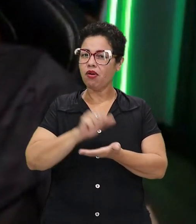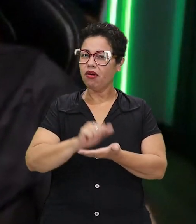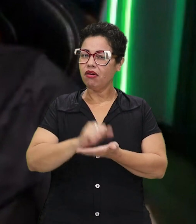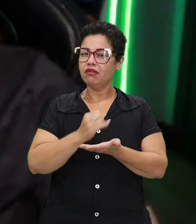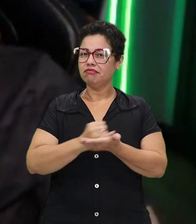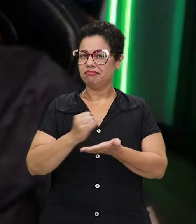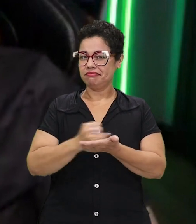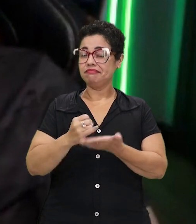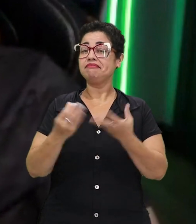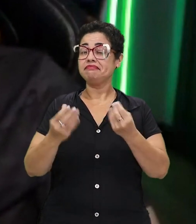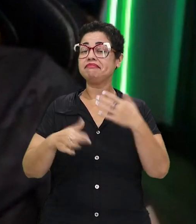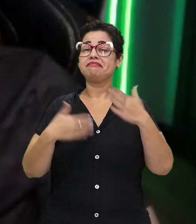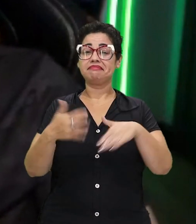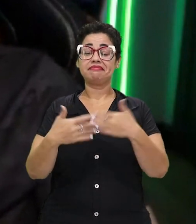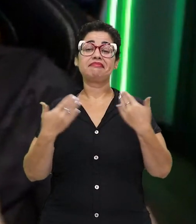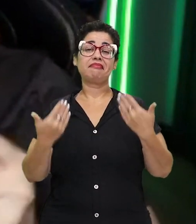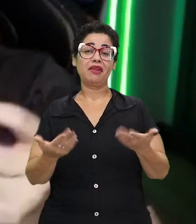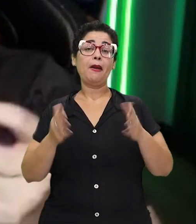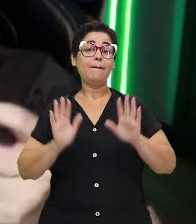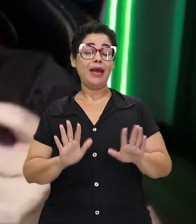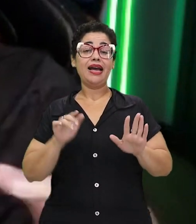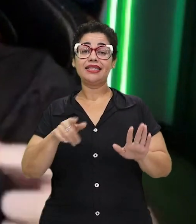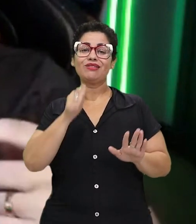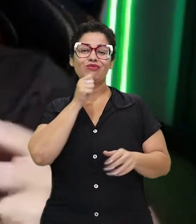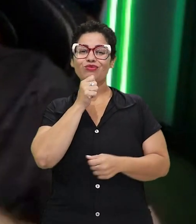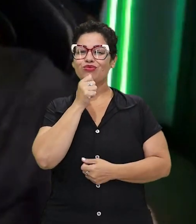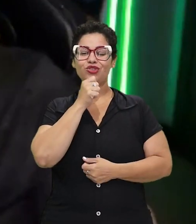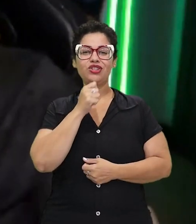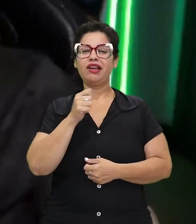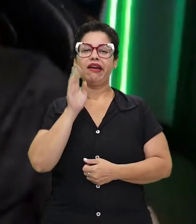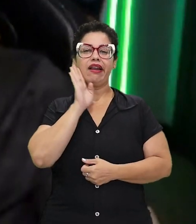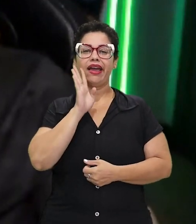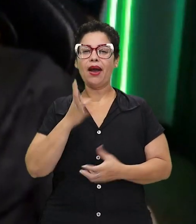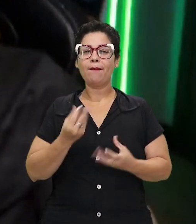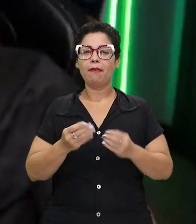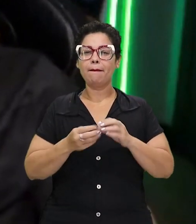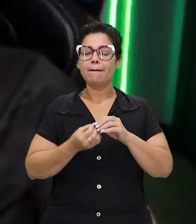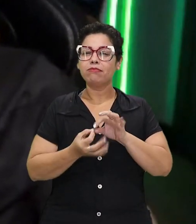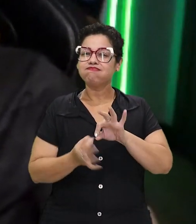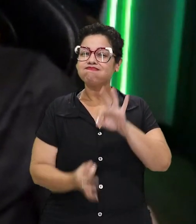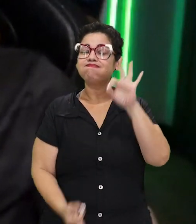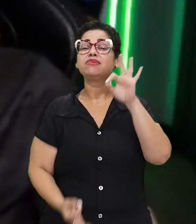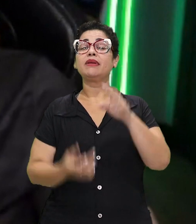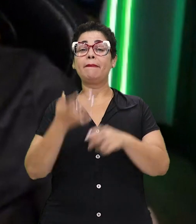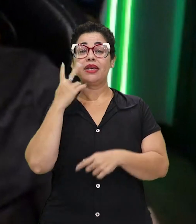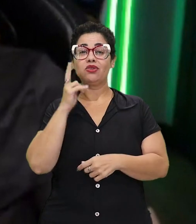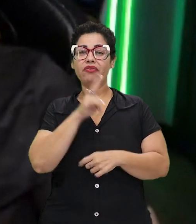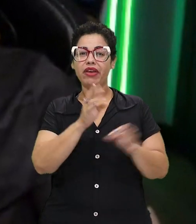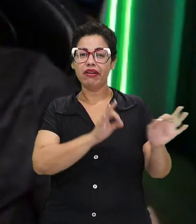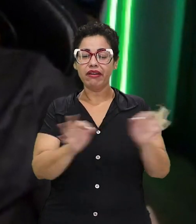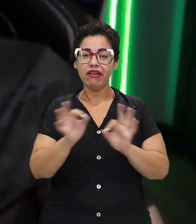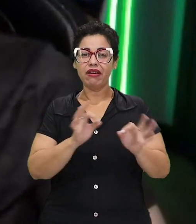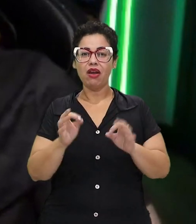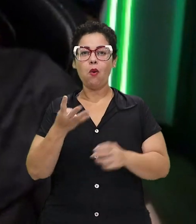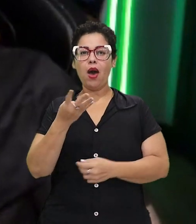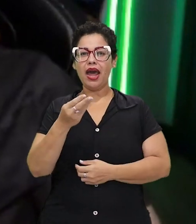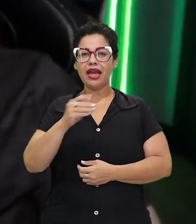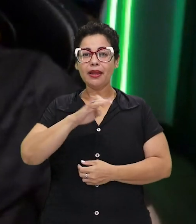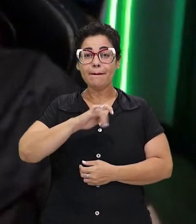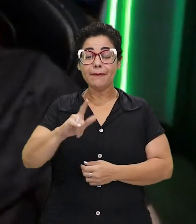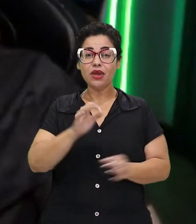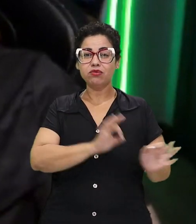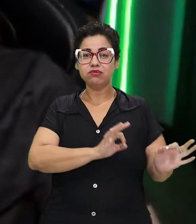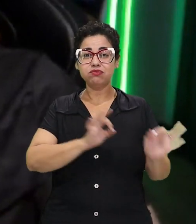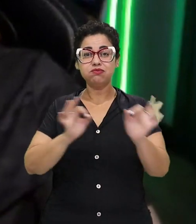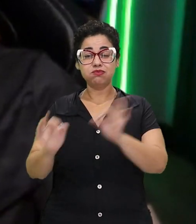inscritos até que foi de boa, mas como não tinha uma quantidade legal de gente assistindo os conteúdos, alcançar 40 mil horas de